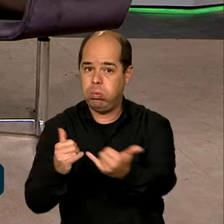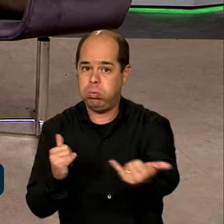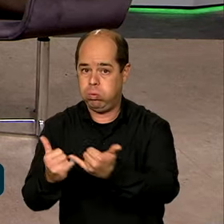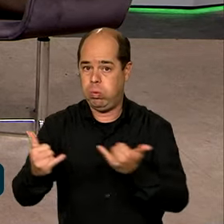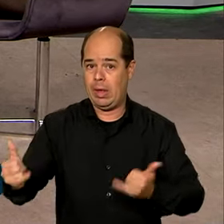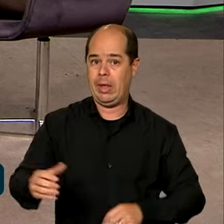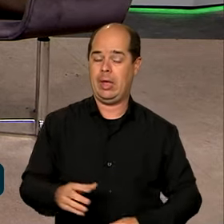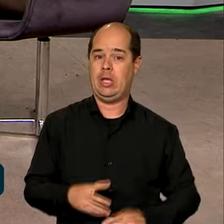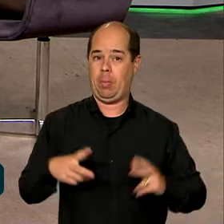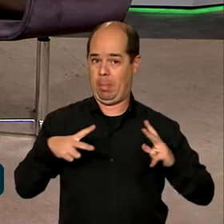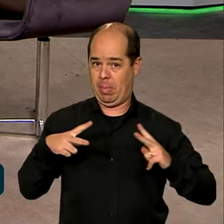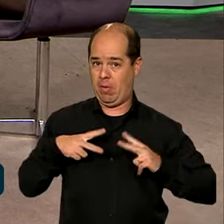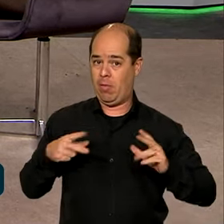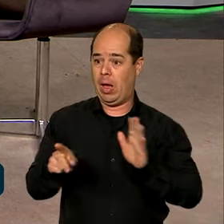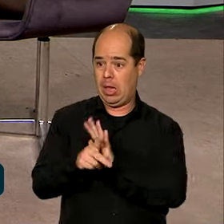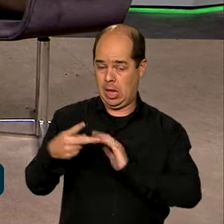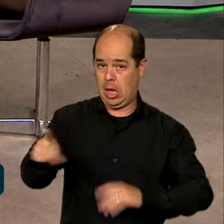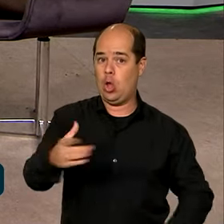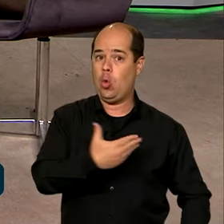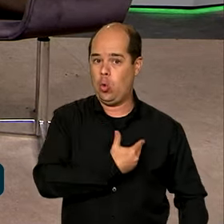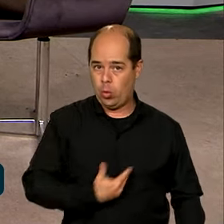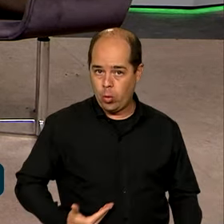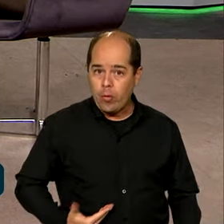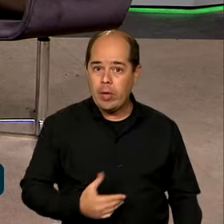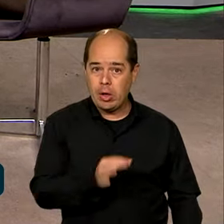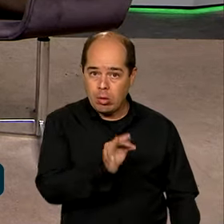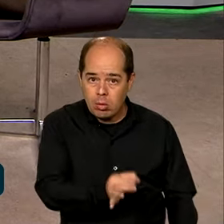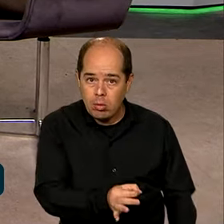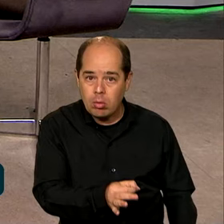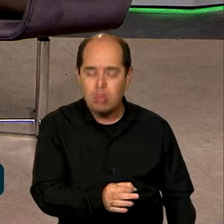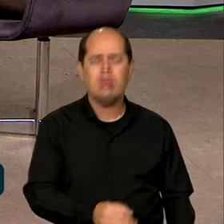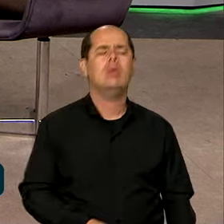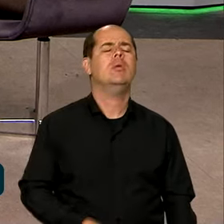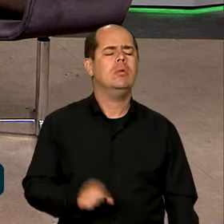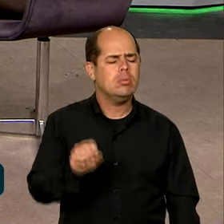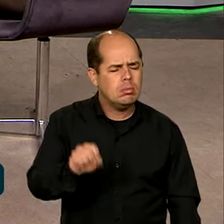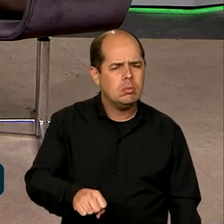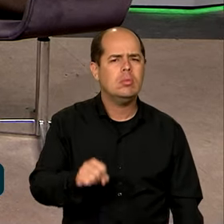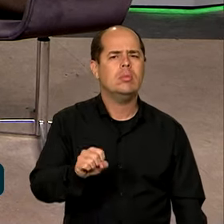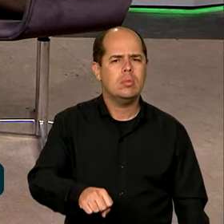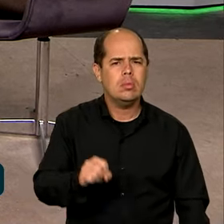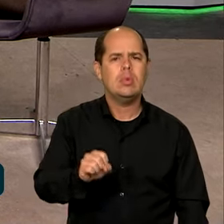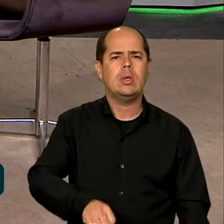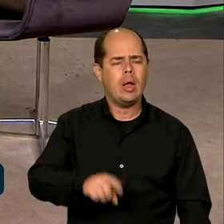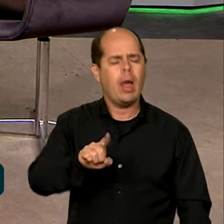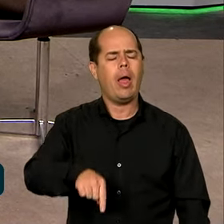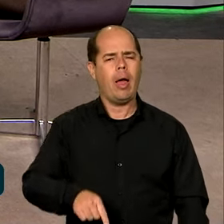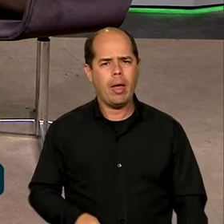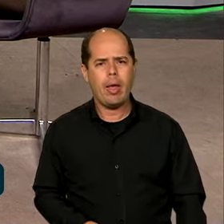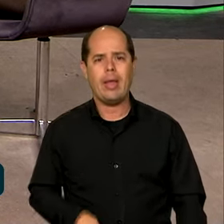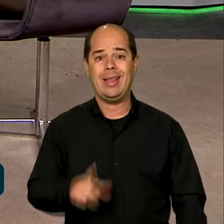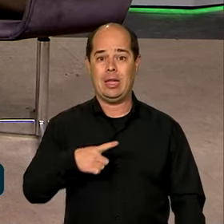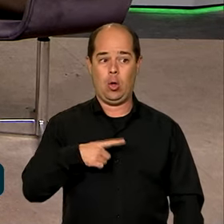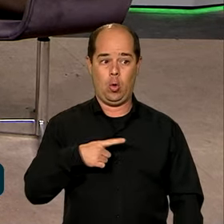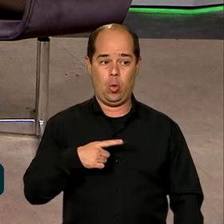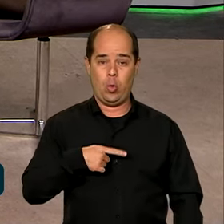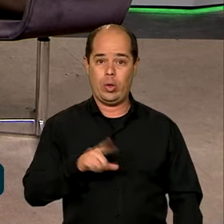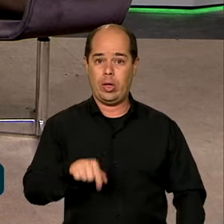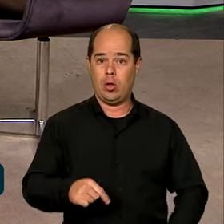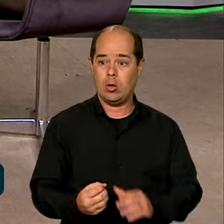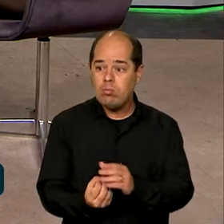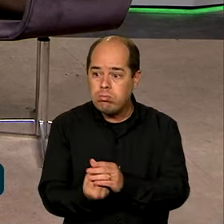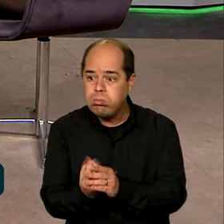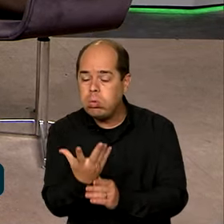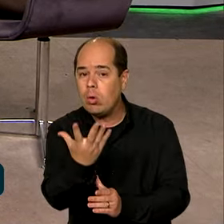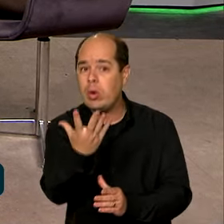que a solução de criptografia, né, está sendo desenvolvida em parceria com os órgãos de inteligência